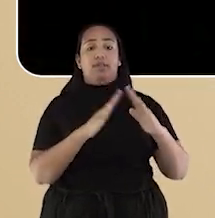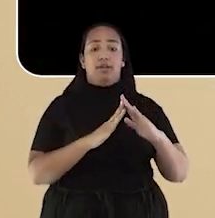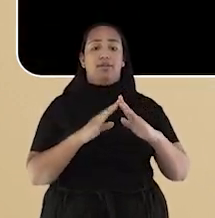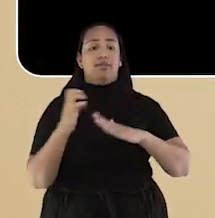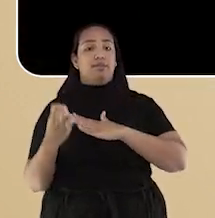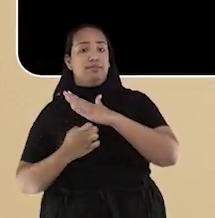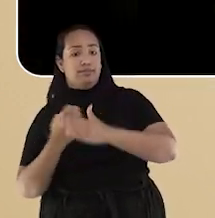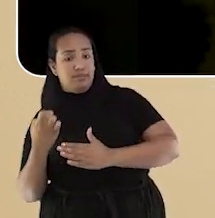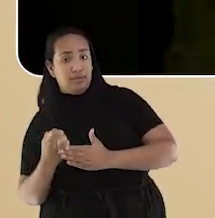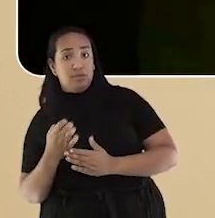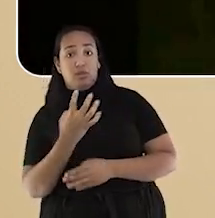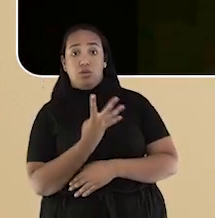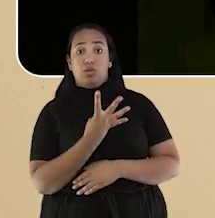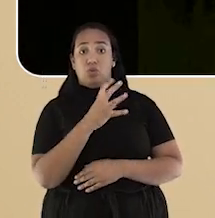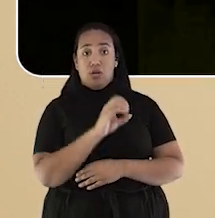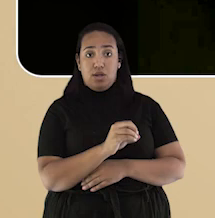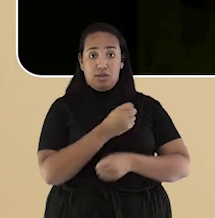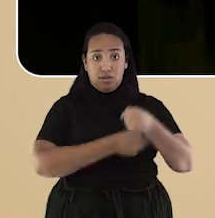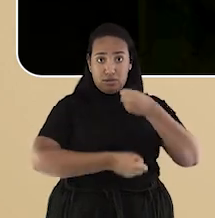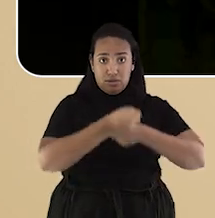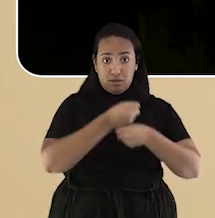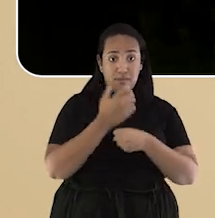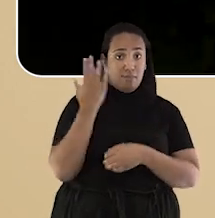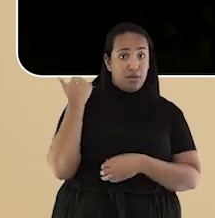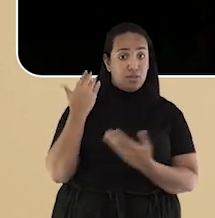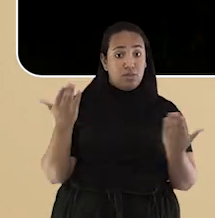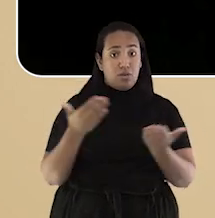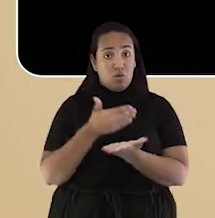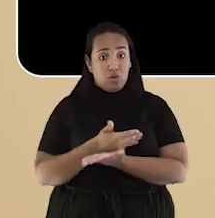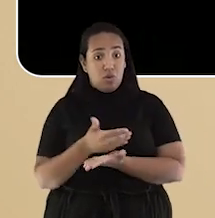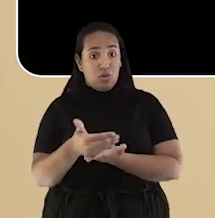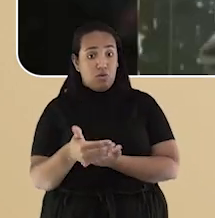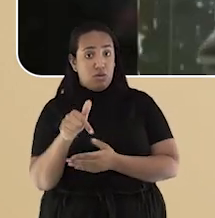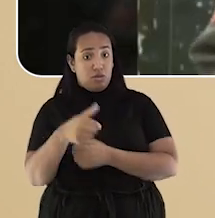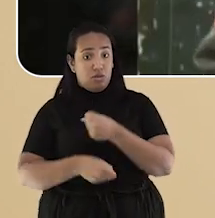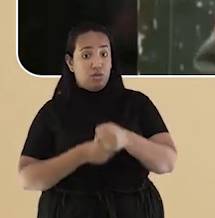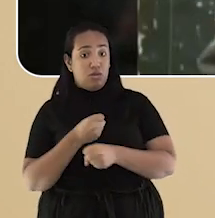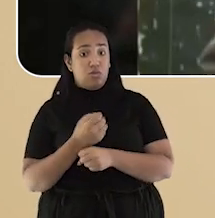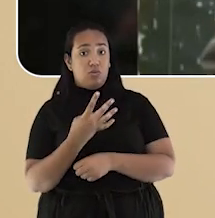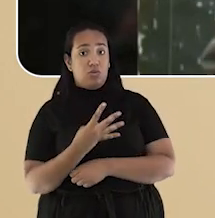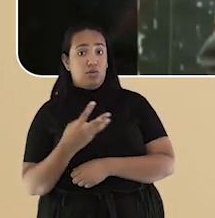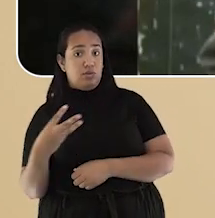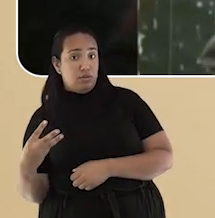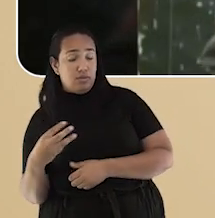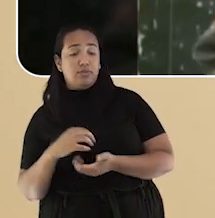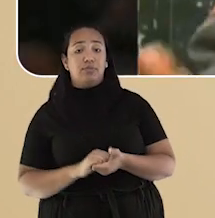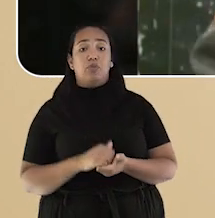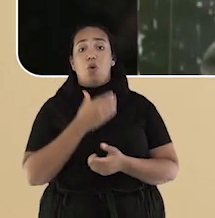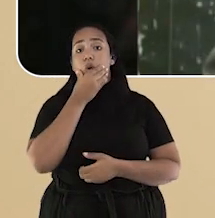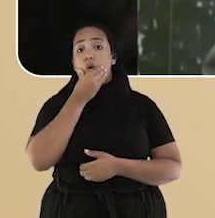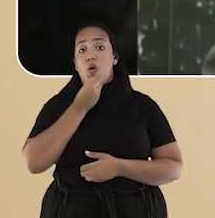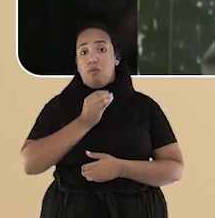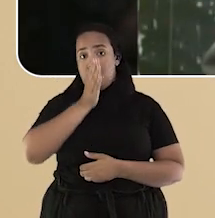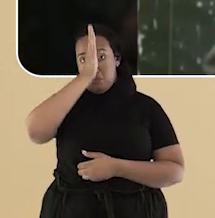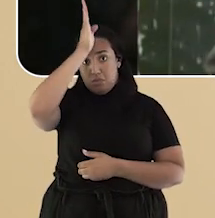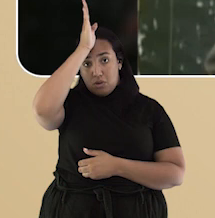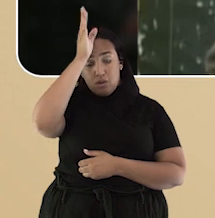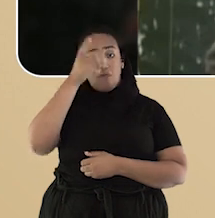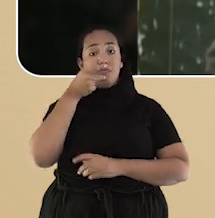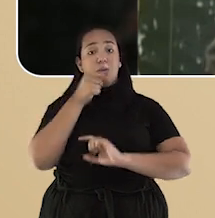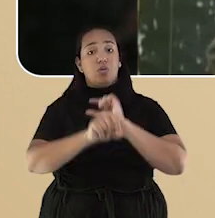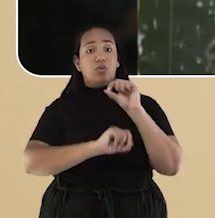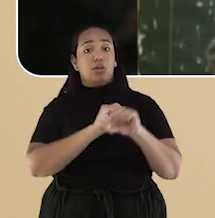40 em todo o ano passado e, nesse ano, já foram registrados 43. Segundo o capitão do Corpo de Bombeiros, a falta de